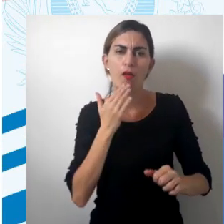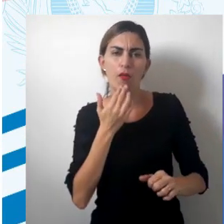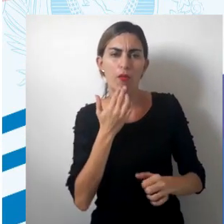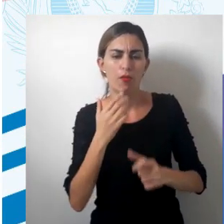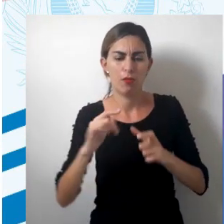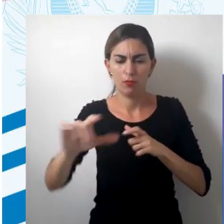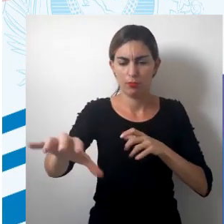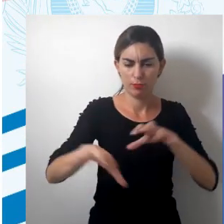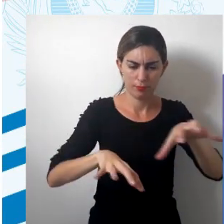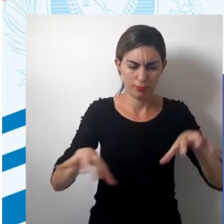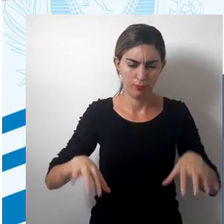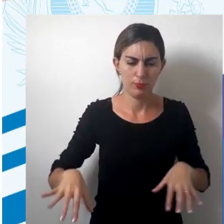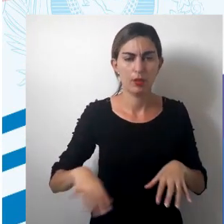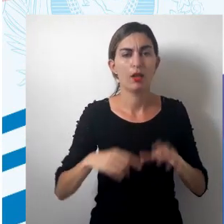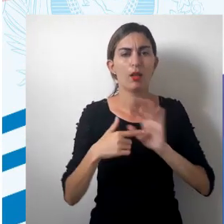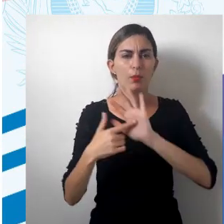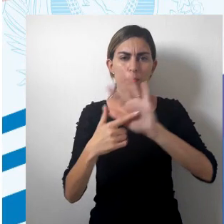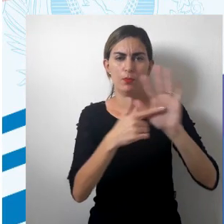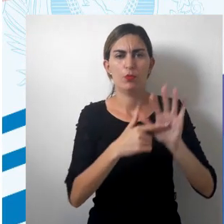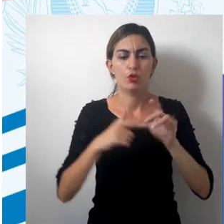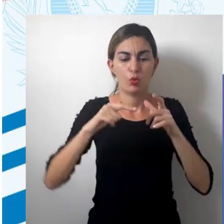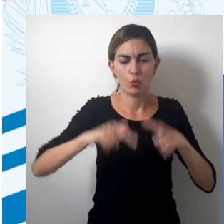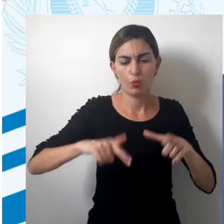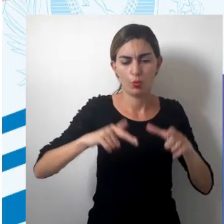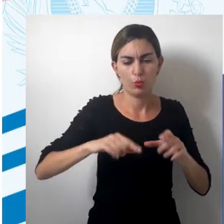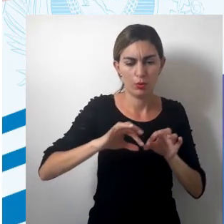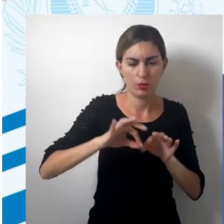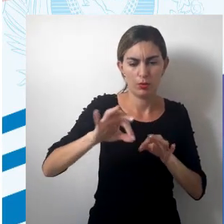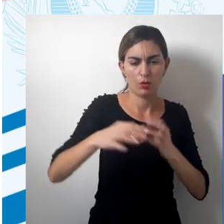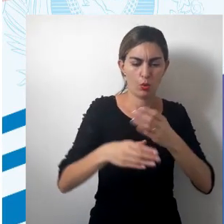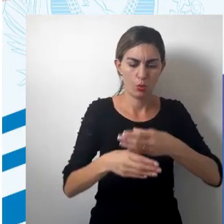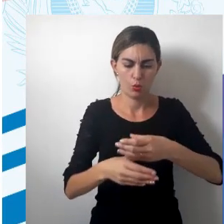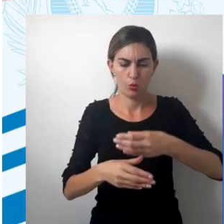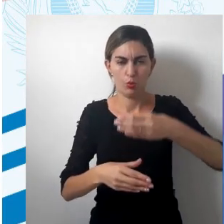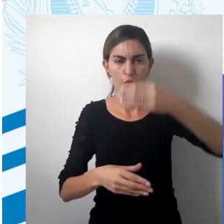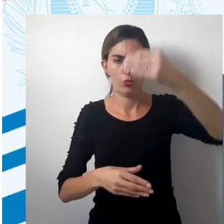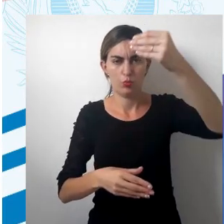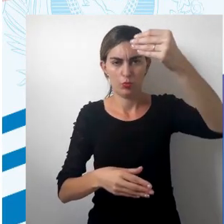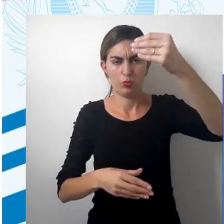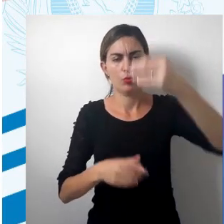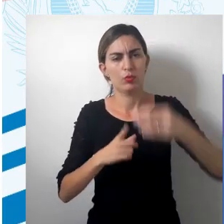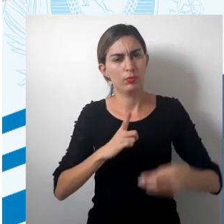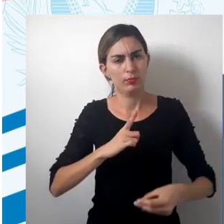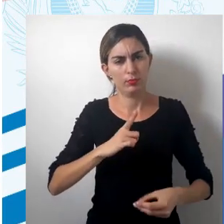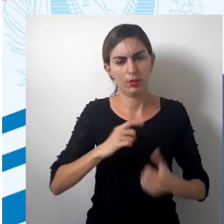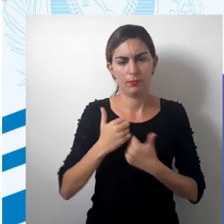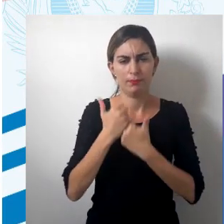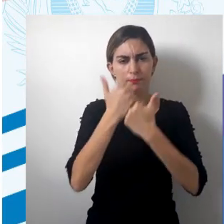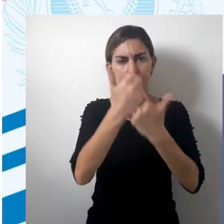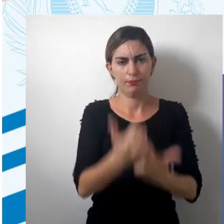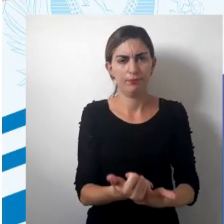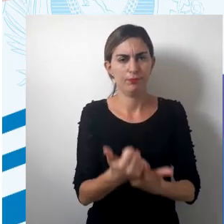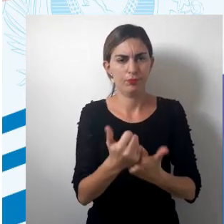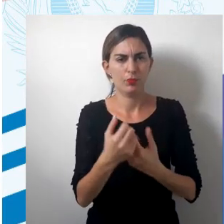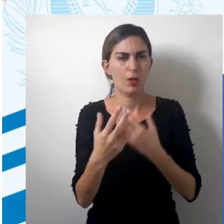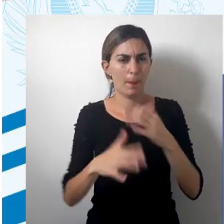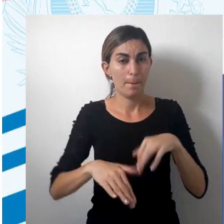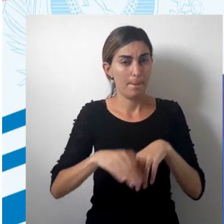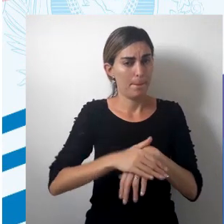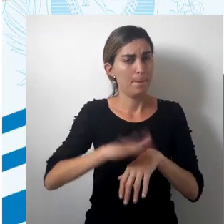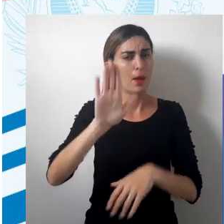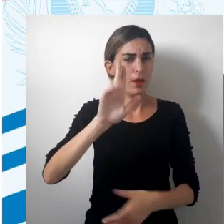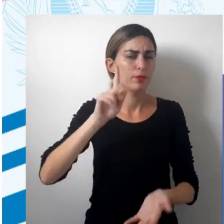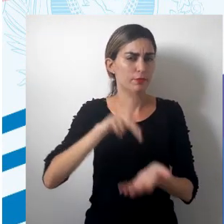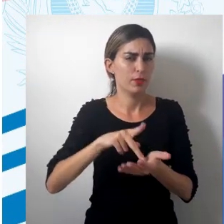para área. Então, traz, onde ela tangencia, o cone tangencia, há uma representação com muito